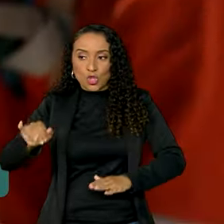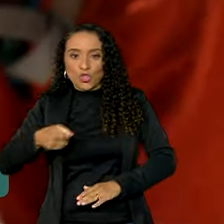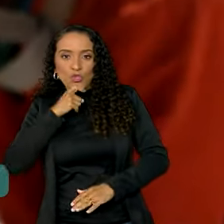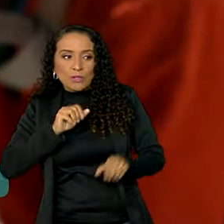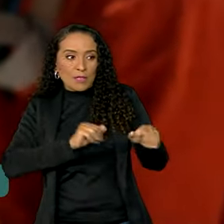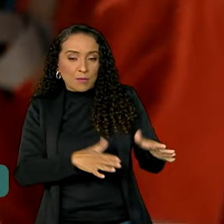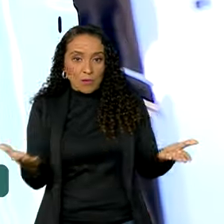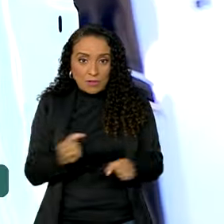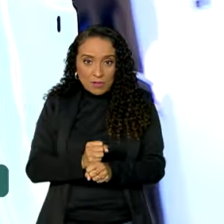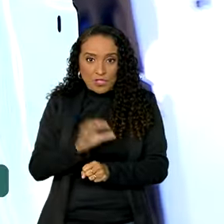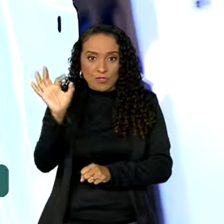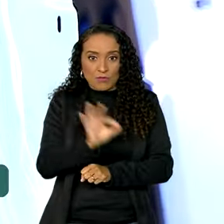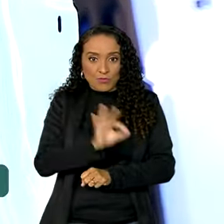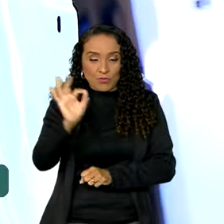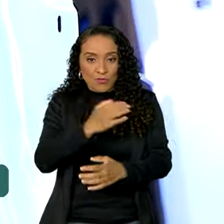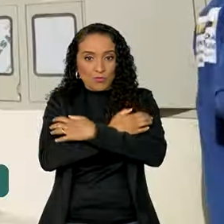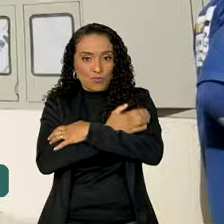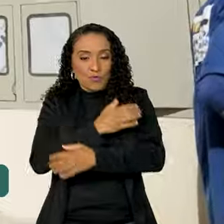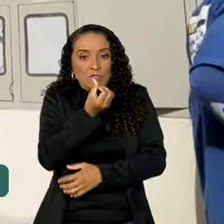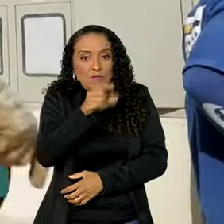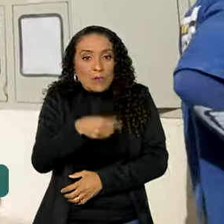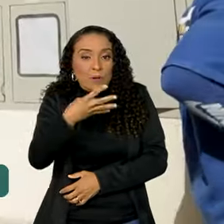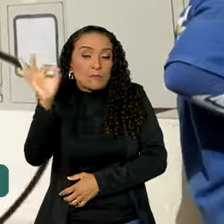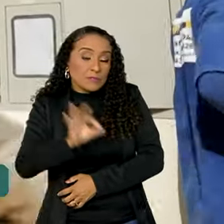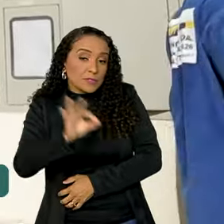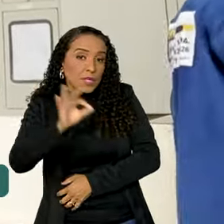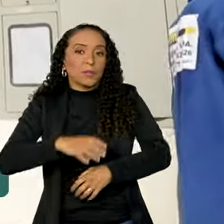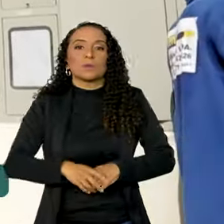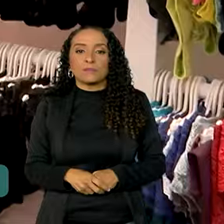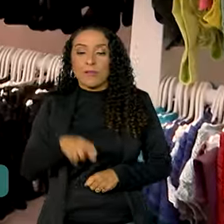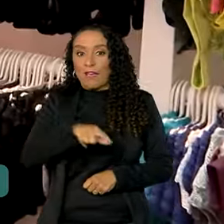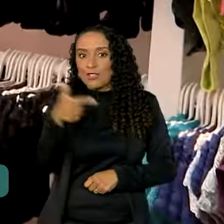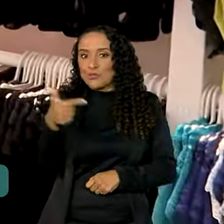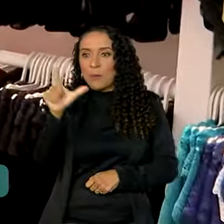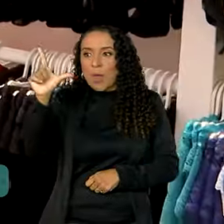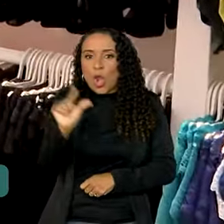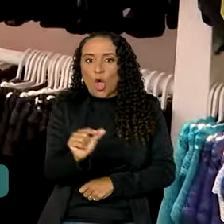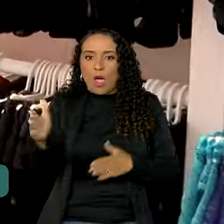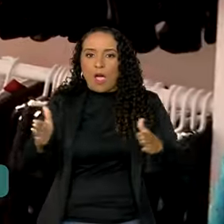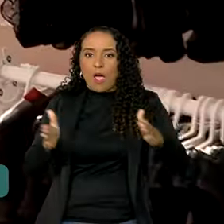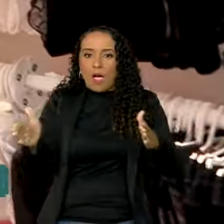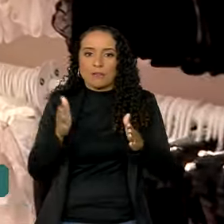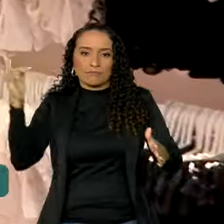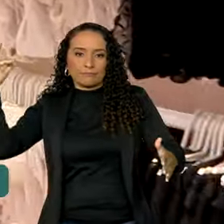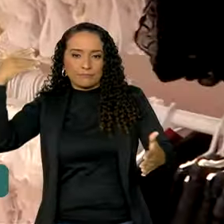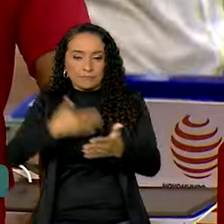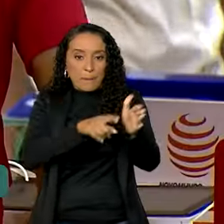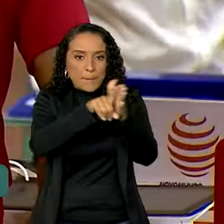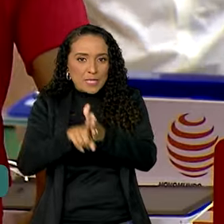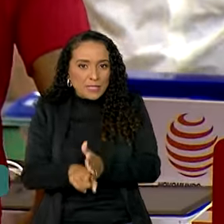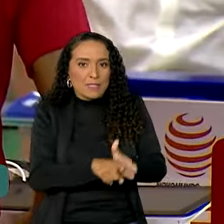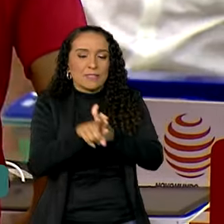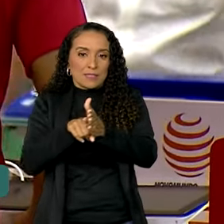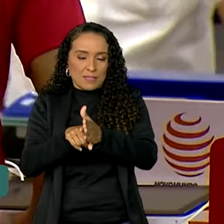deste ano, a taxa de desocupação foi de 6,4%. É a segunda menor da série histórica da Pesquisa Nacional